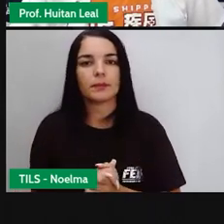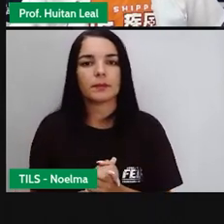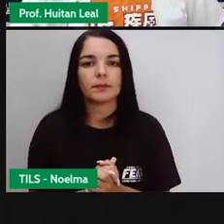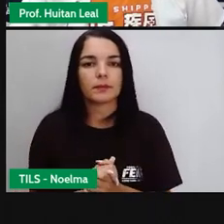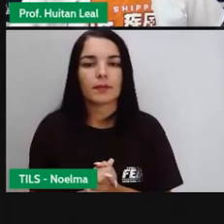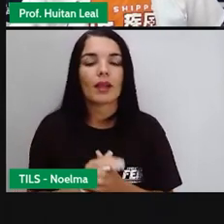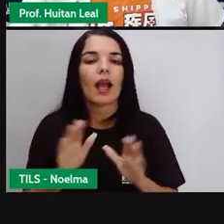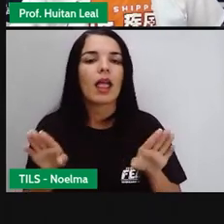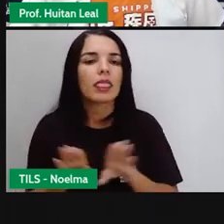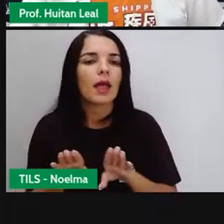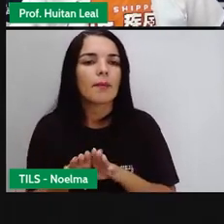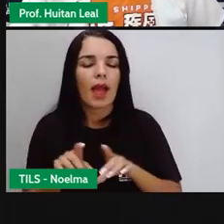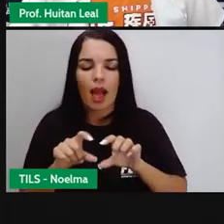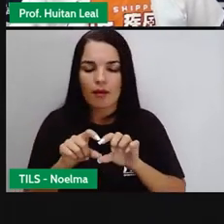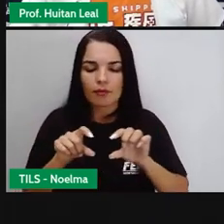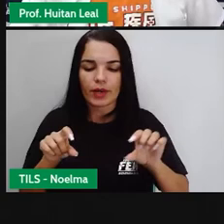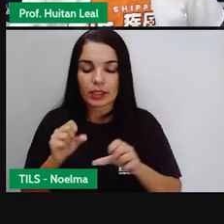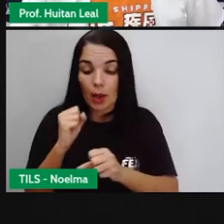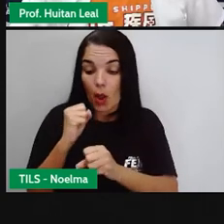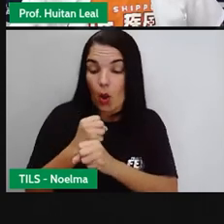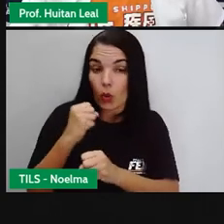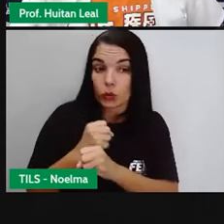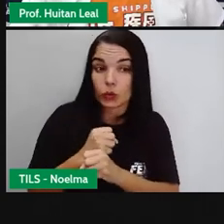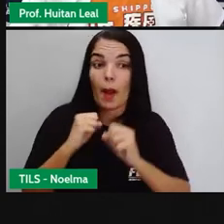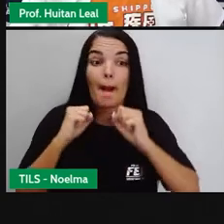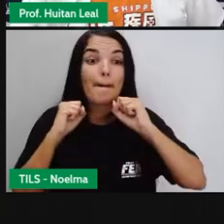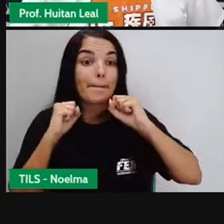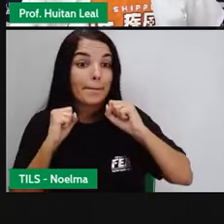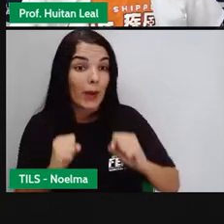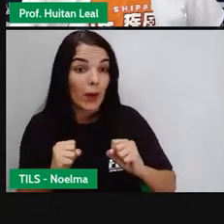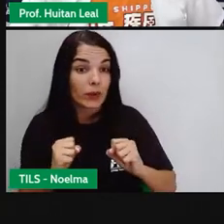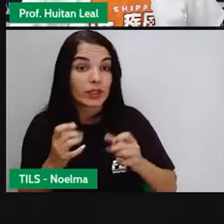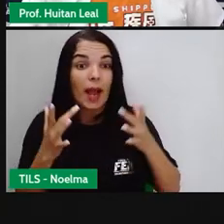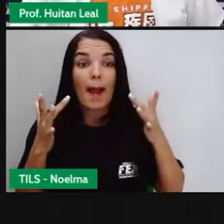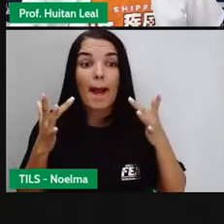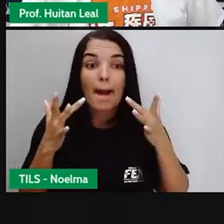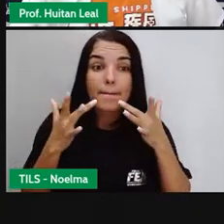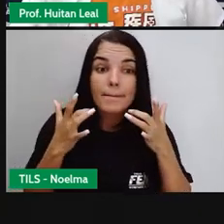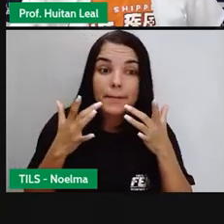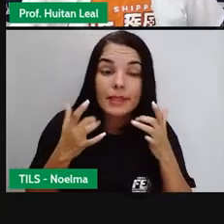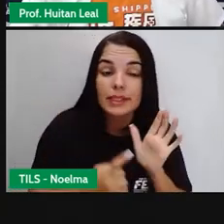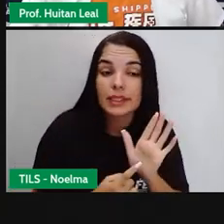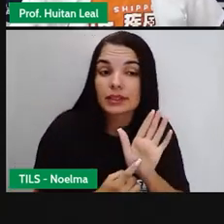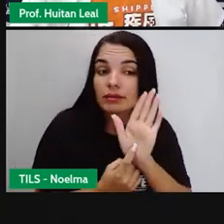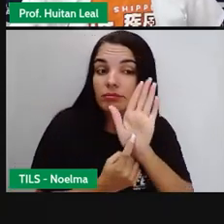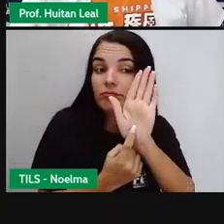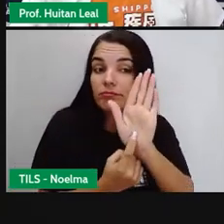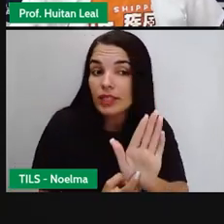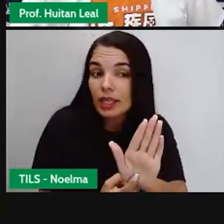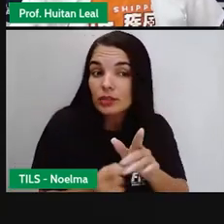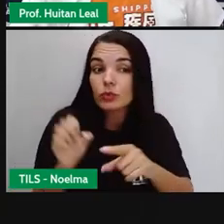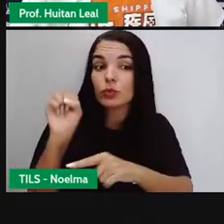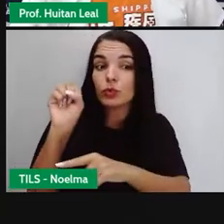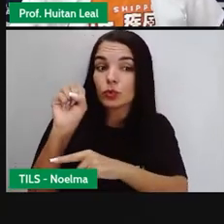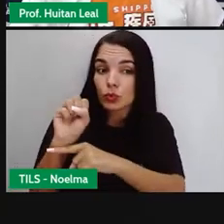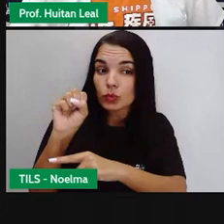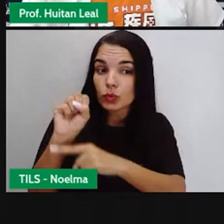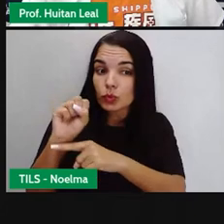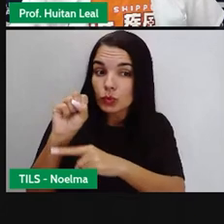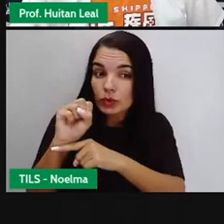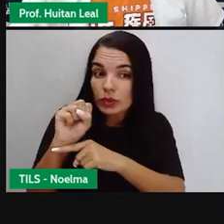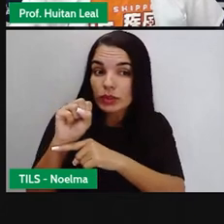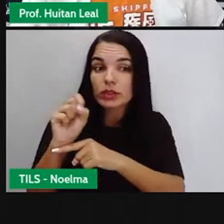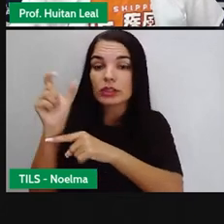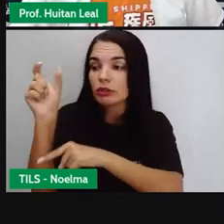A frase pode ser construída apresentando ou não sujeito. Nós sabemos exatamente o que é um